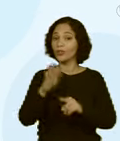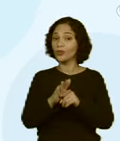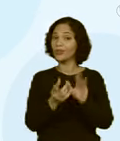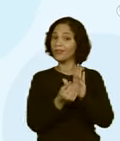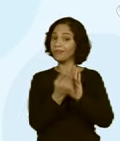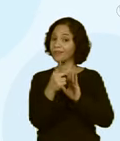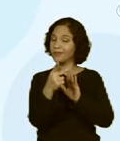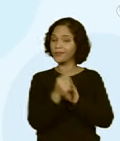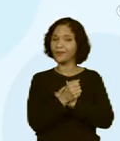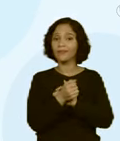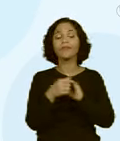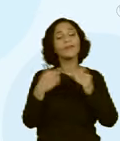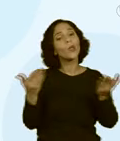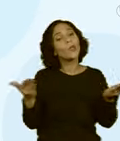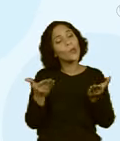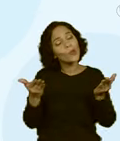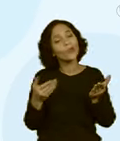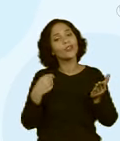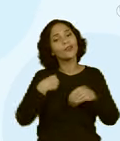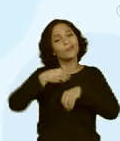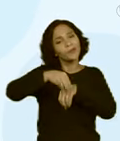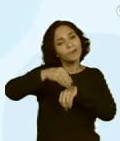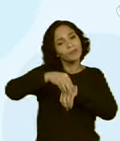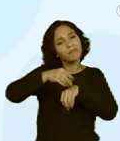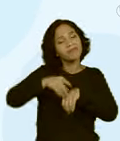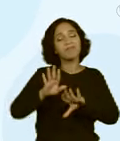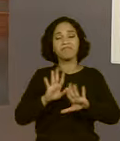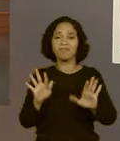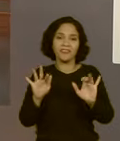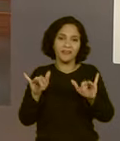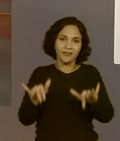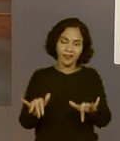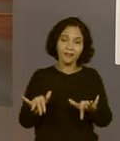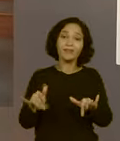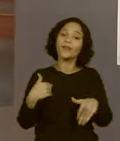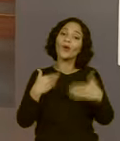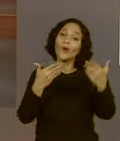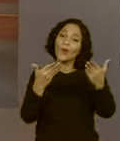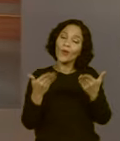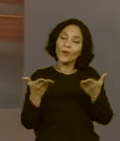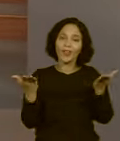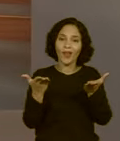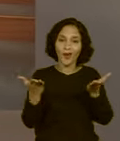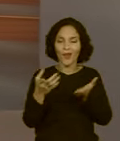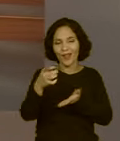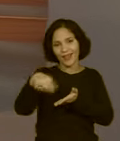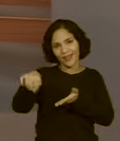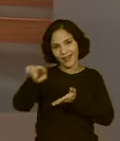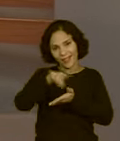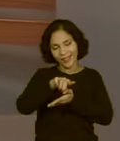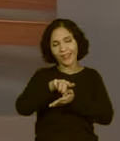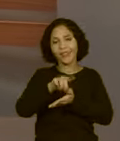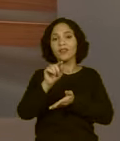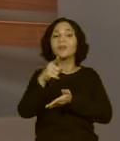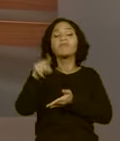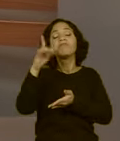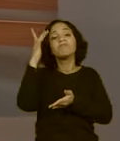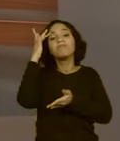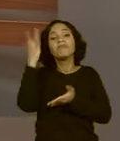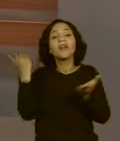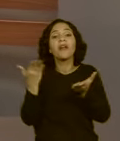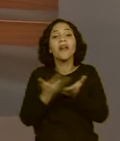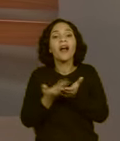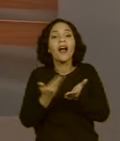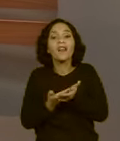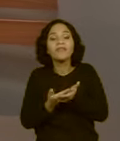Gente, esse é o conteúdo que a gente tinha para trazer hoje. E o nosso convite então agora é dizer o que você achou dessa